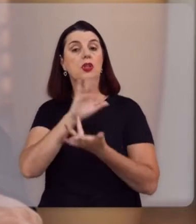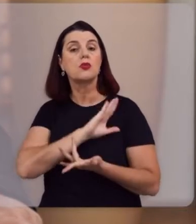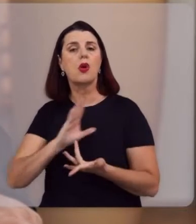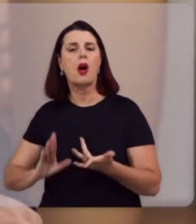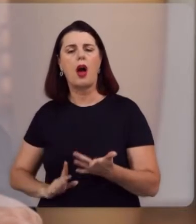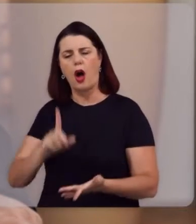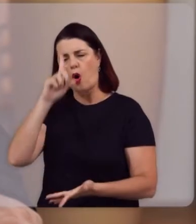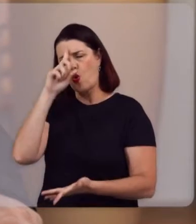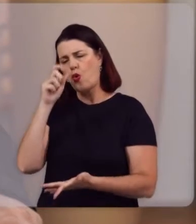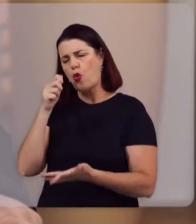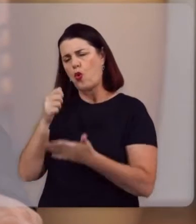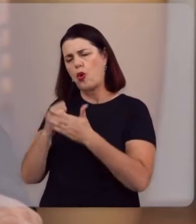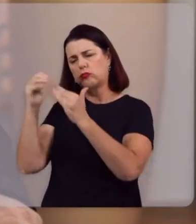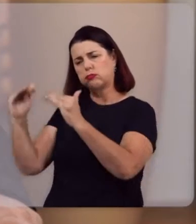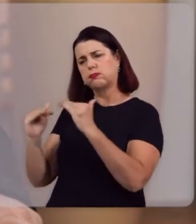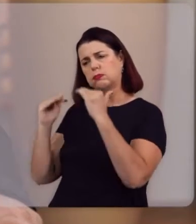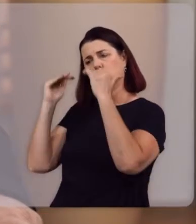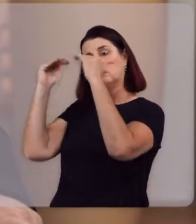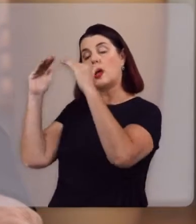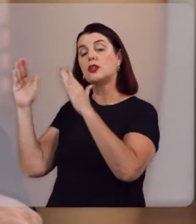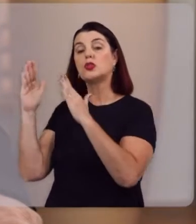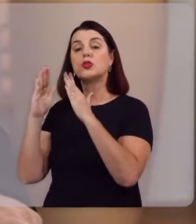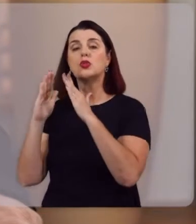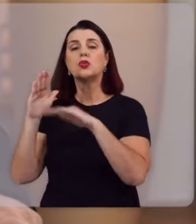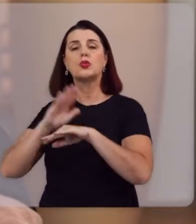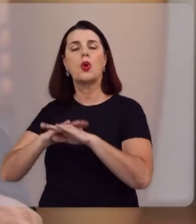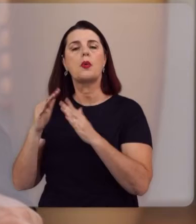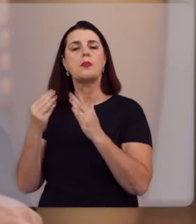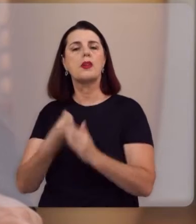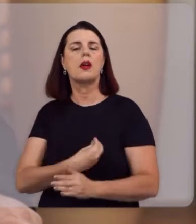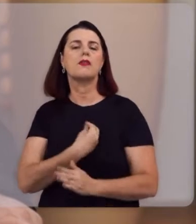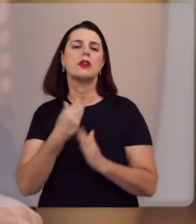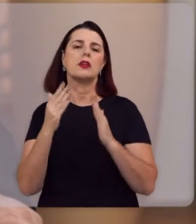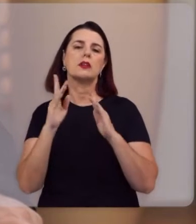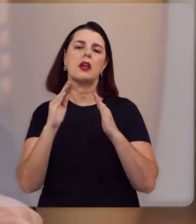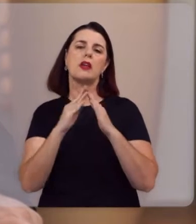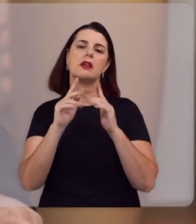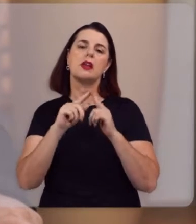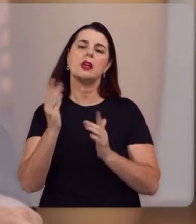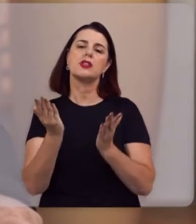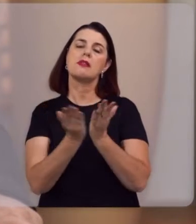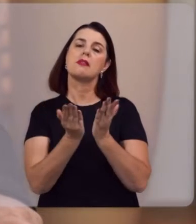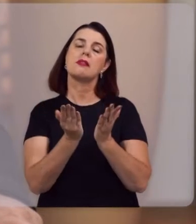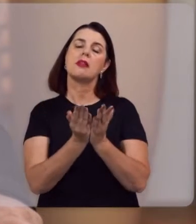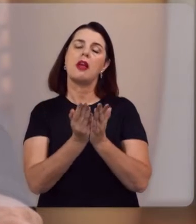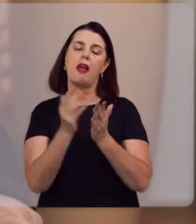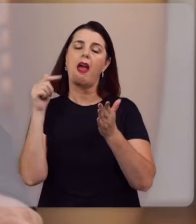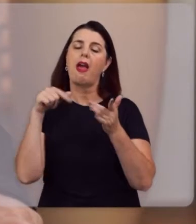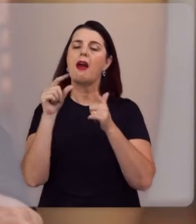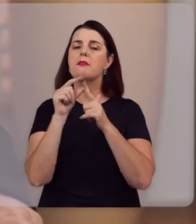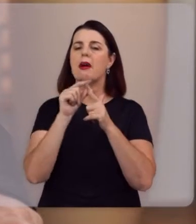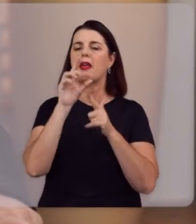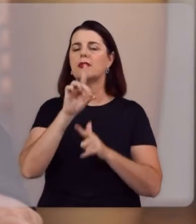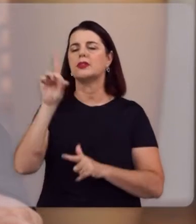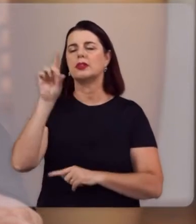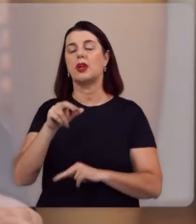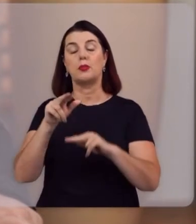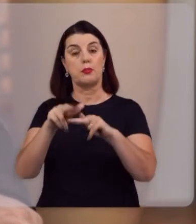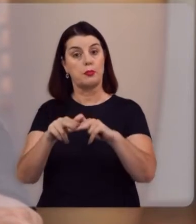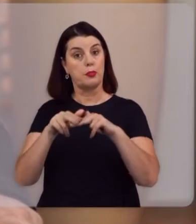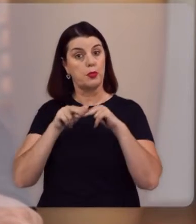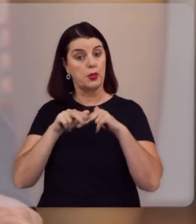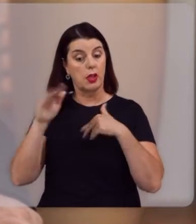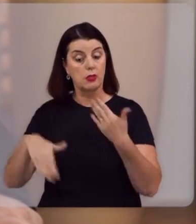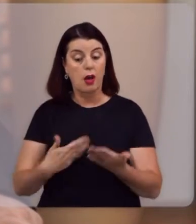suprema sobre a vida da Igreja e sobre a vida do crente é a escritura. Por isso, nós,